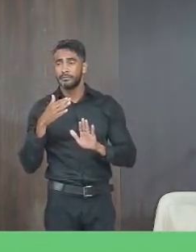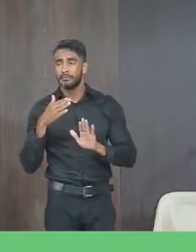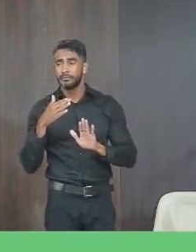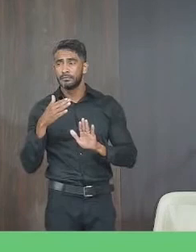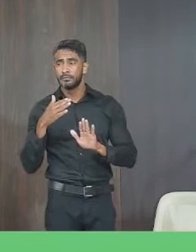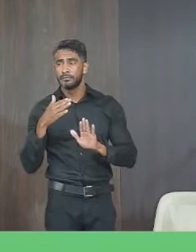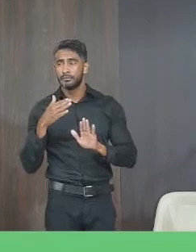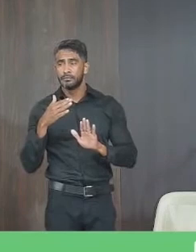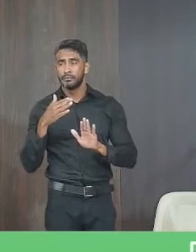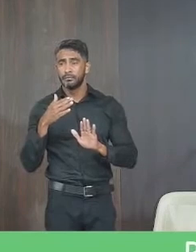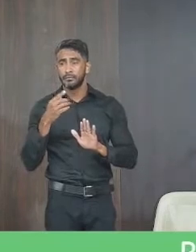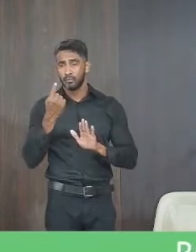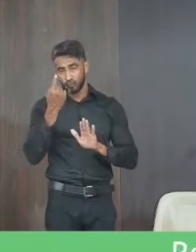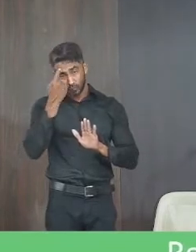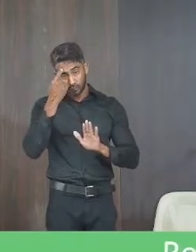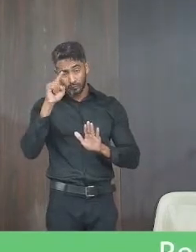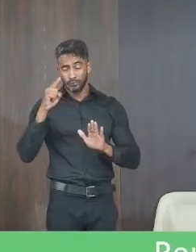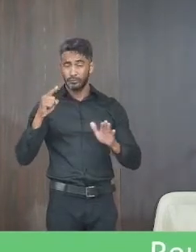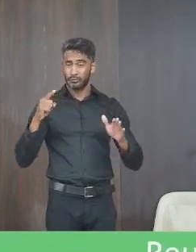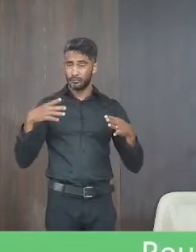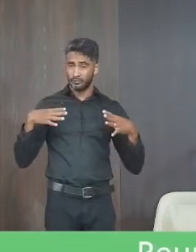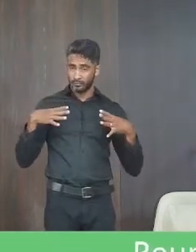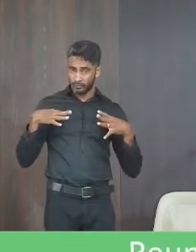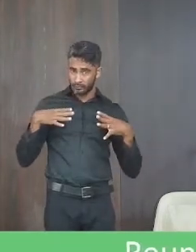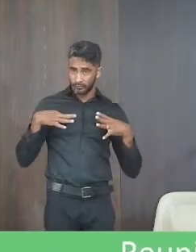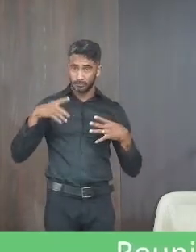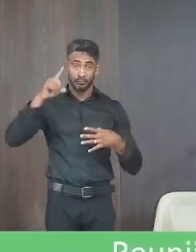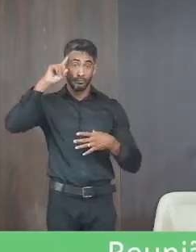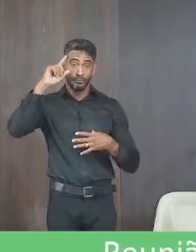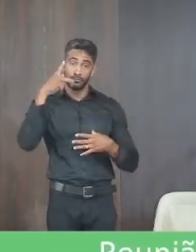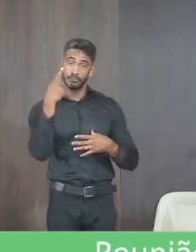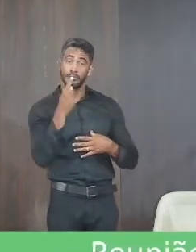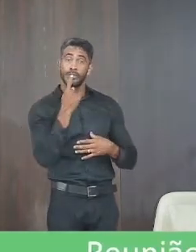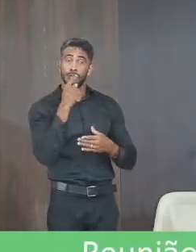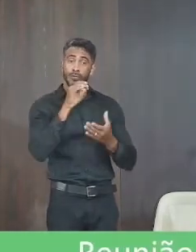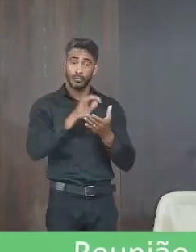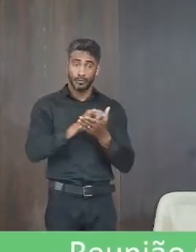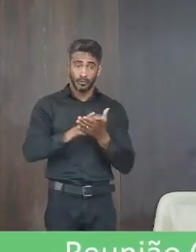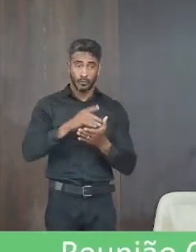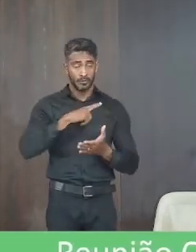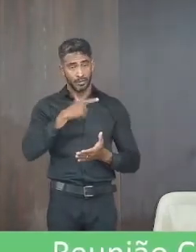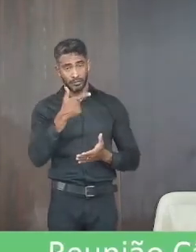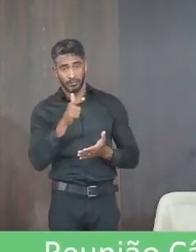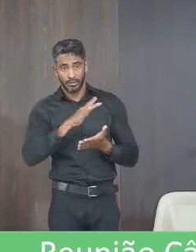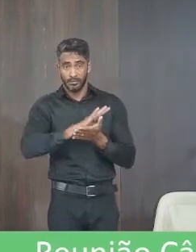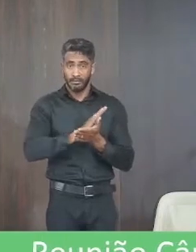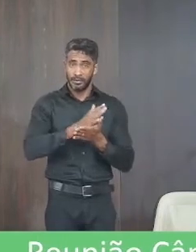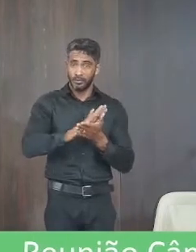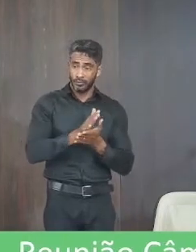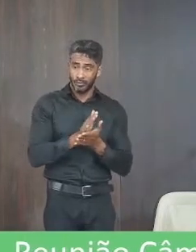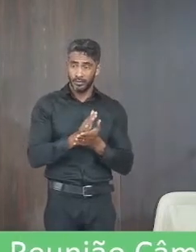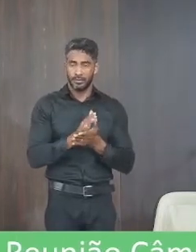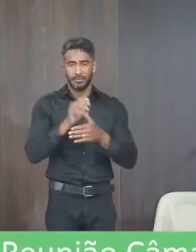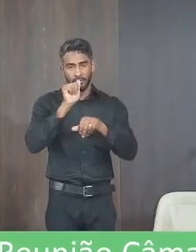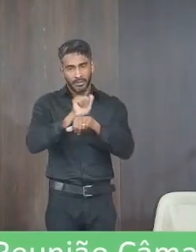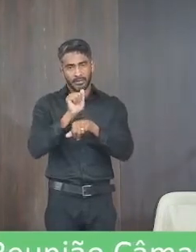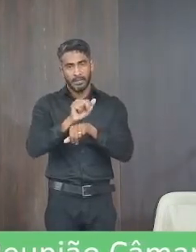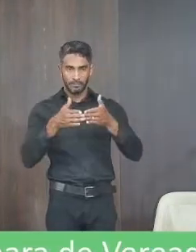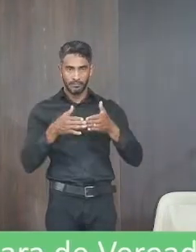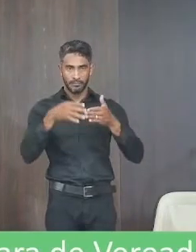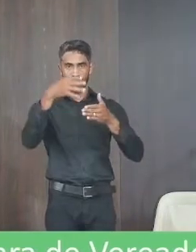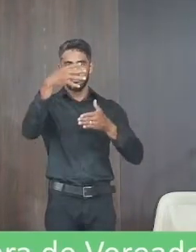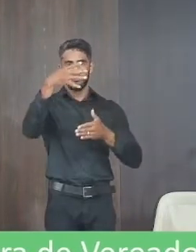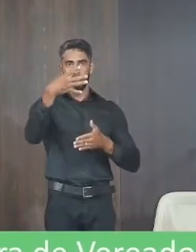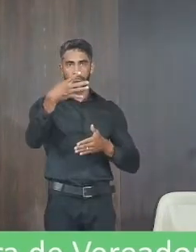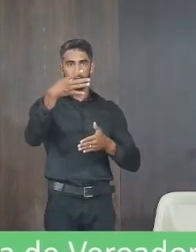um dia de folga ao servidor público no dia do seu aniversário sem prejuízo dos vencimentos aguarda a resposta a seu